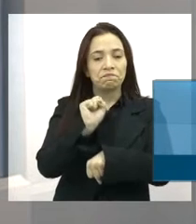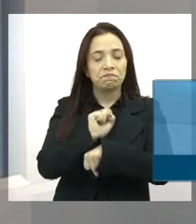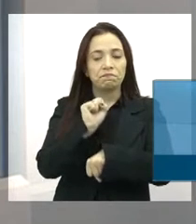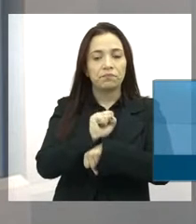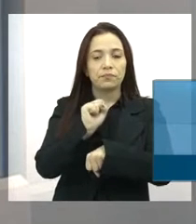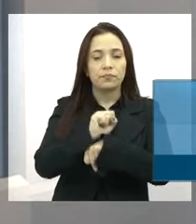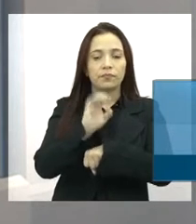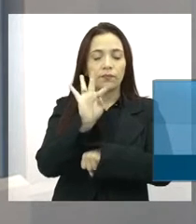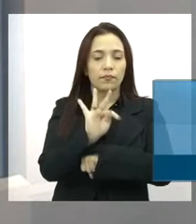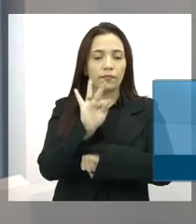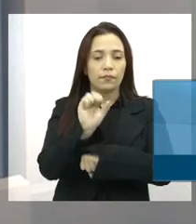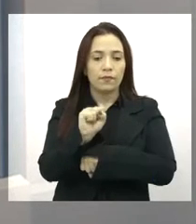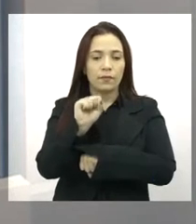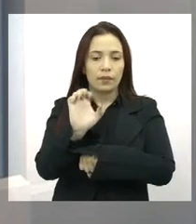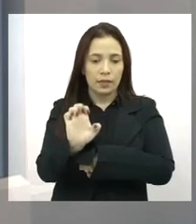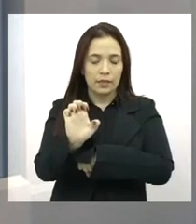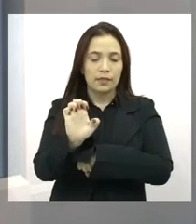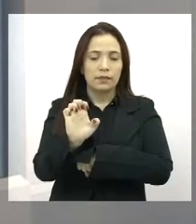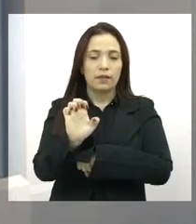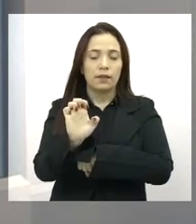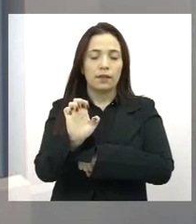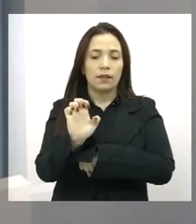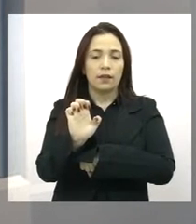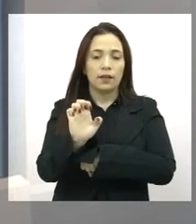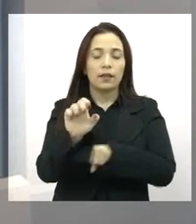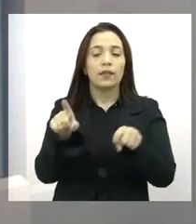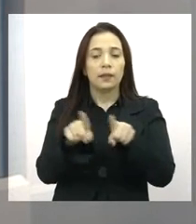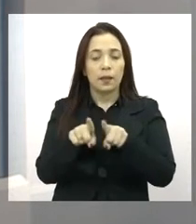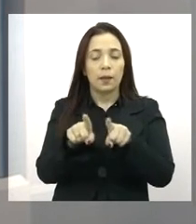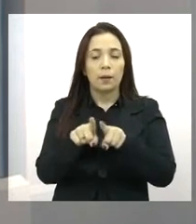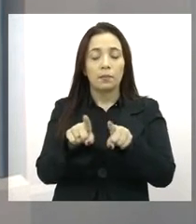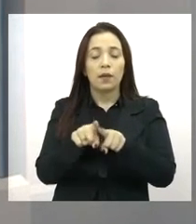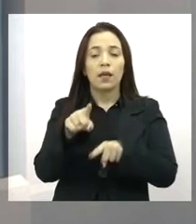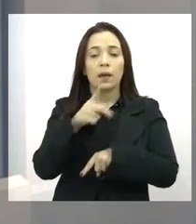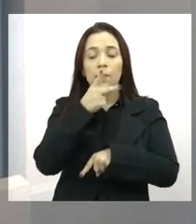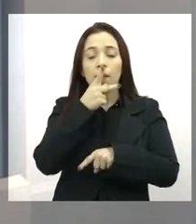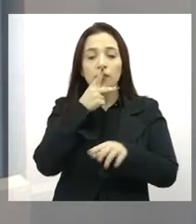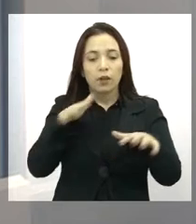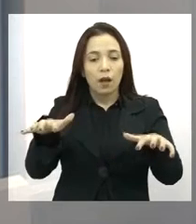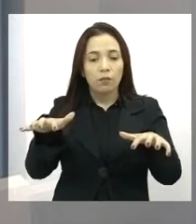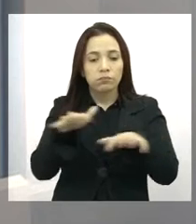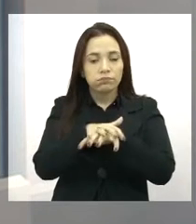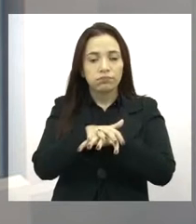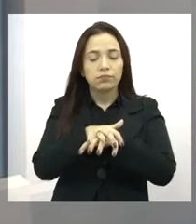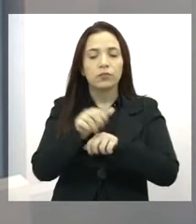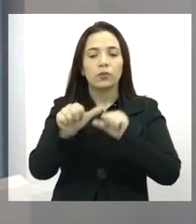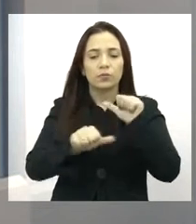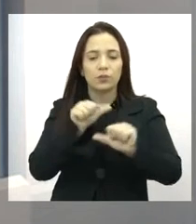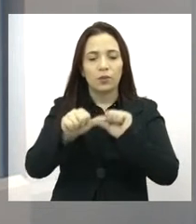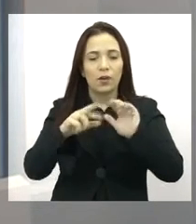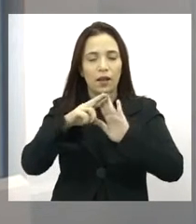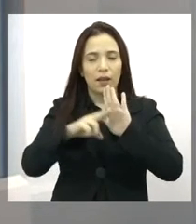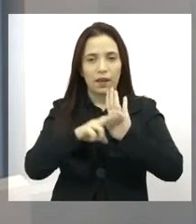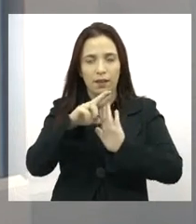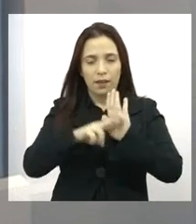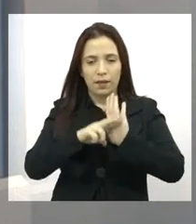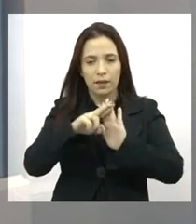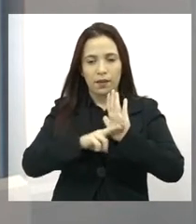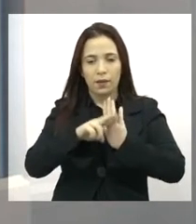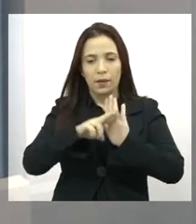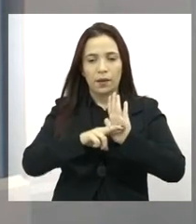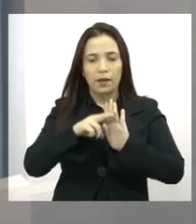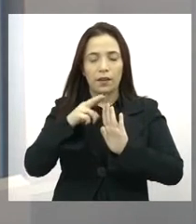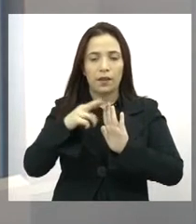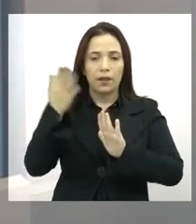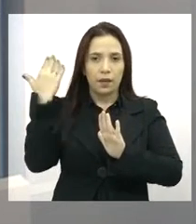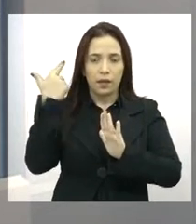posicionamento do TSE e a fusão e incorporação com a mini reforma que houve em